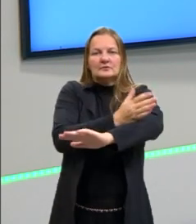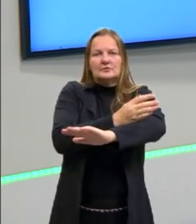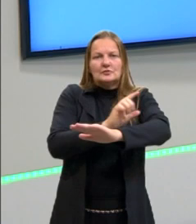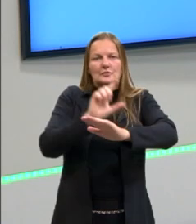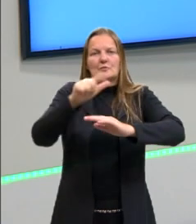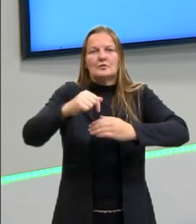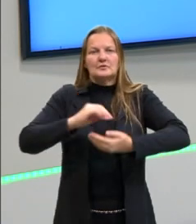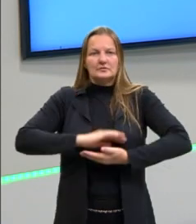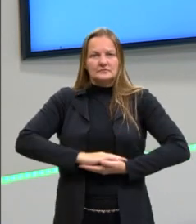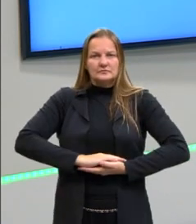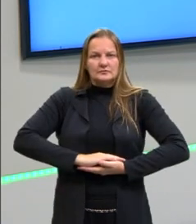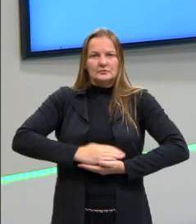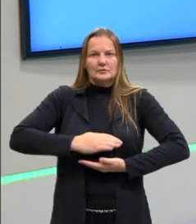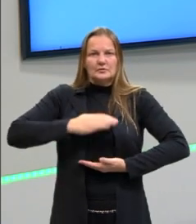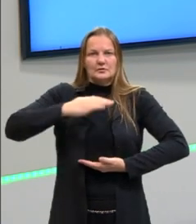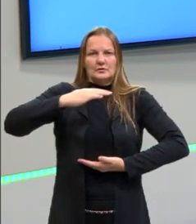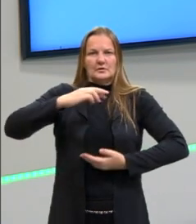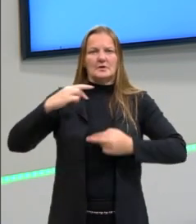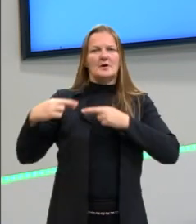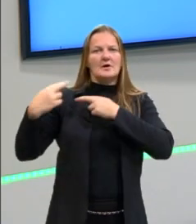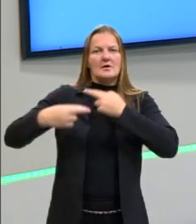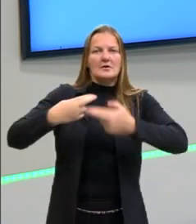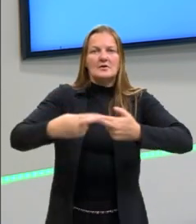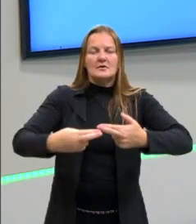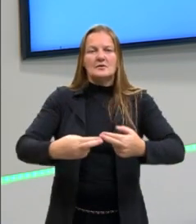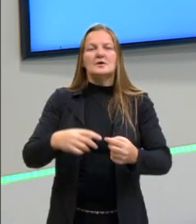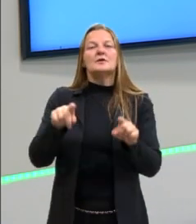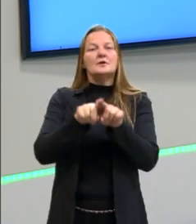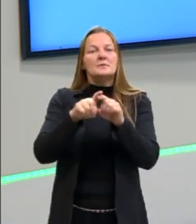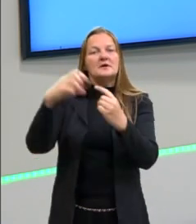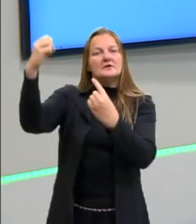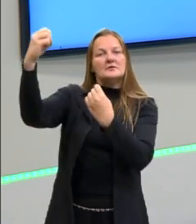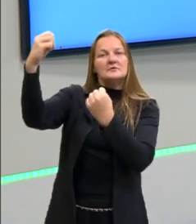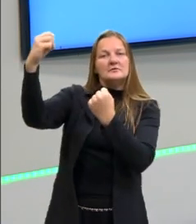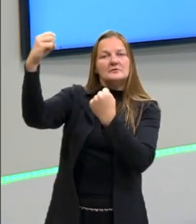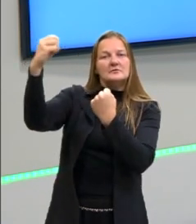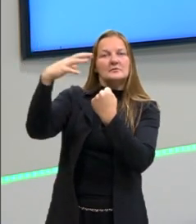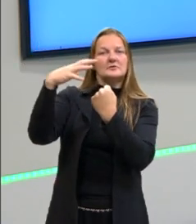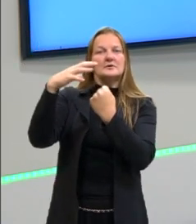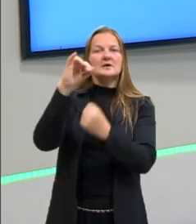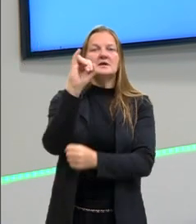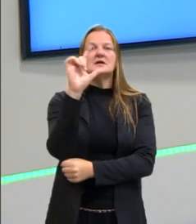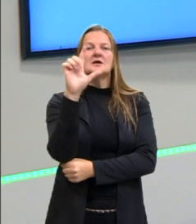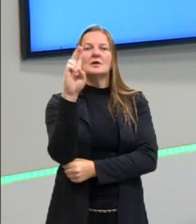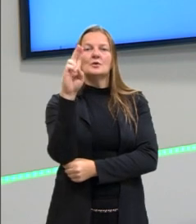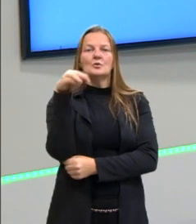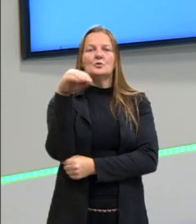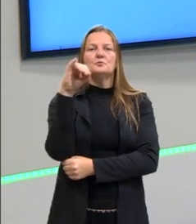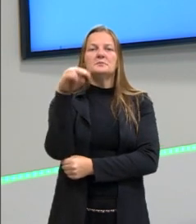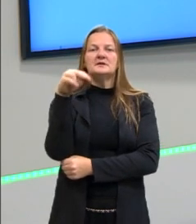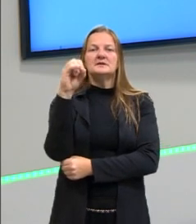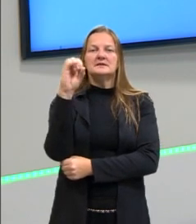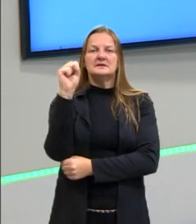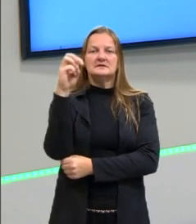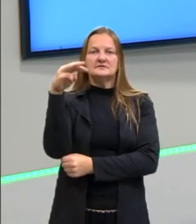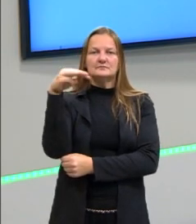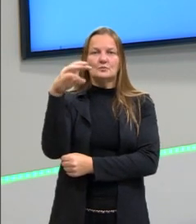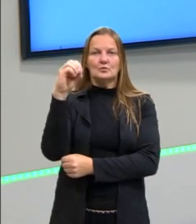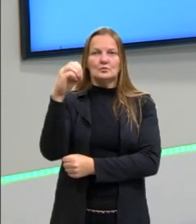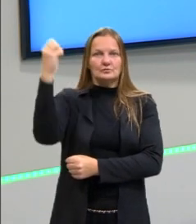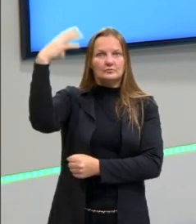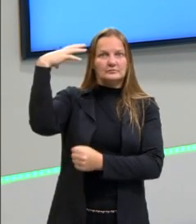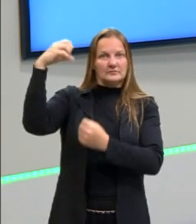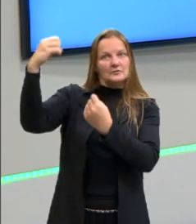no Renascimento e também no Iluminismo, esses movimentos culturais, filosóficos, artísticos,